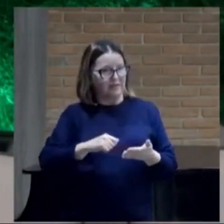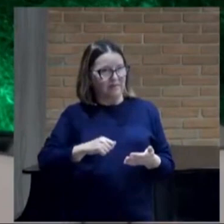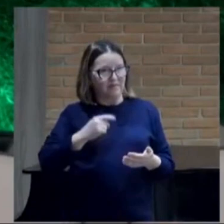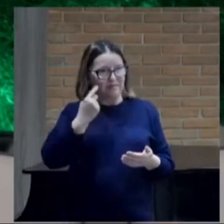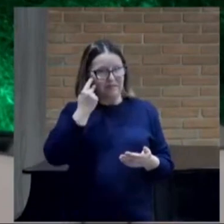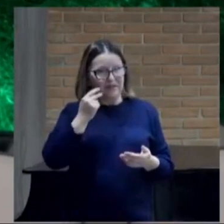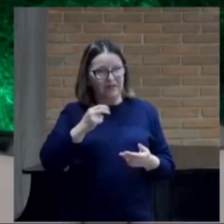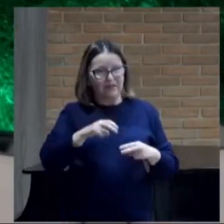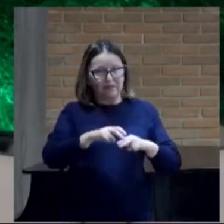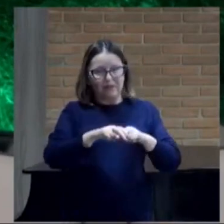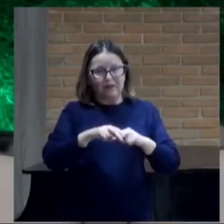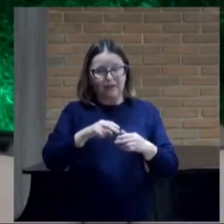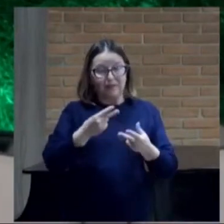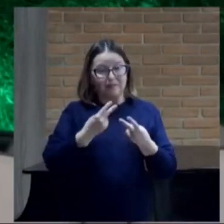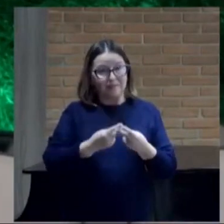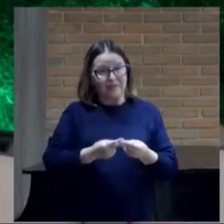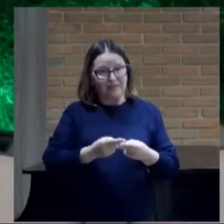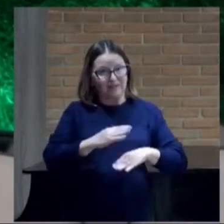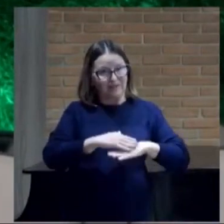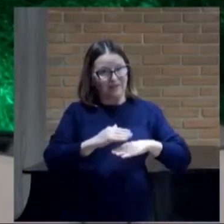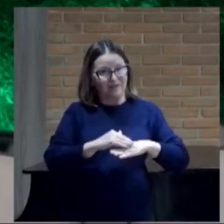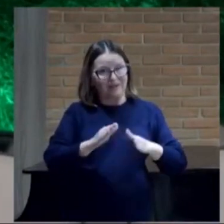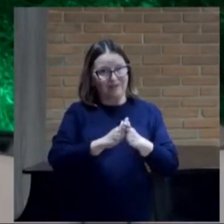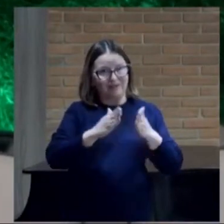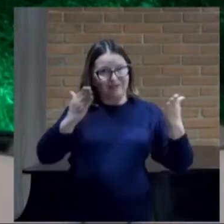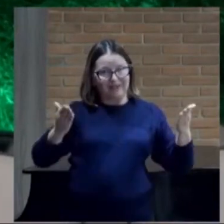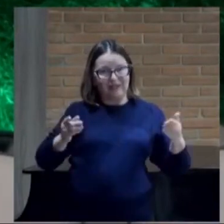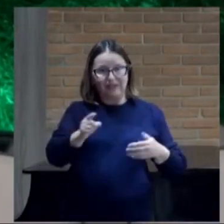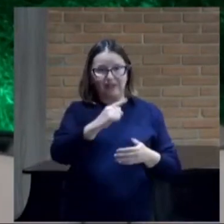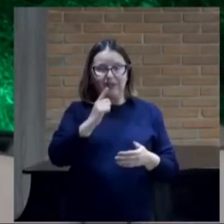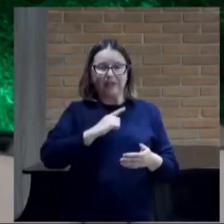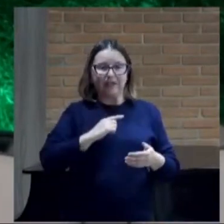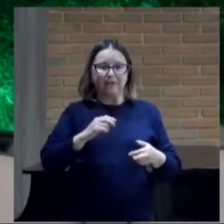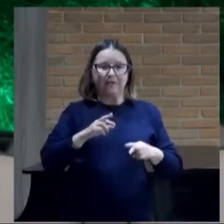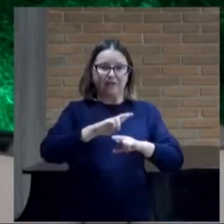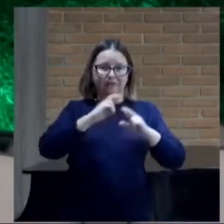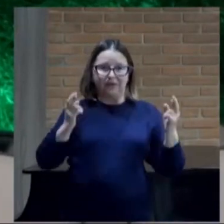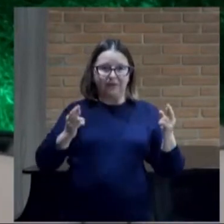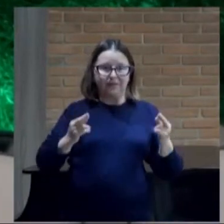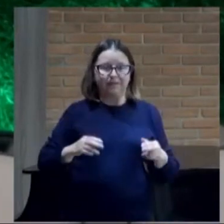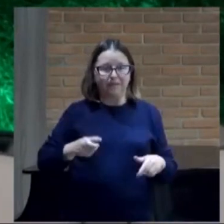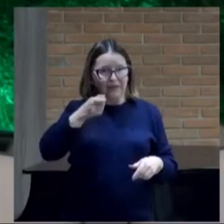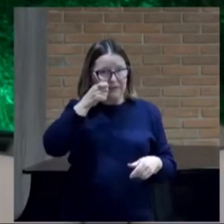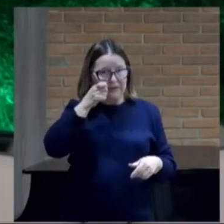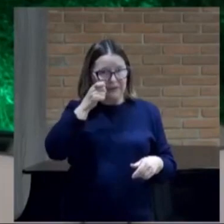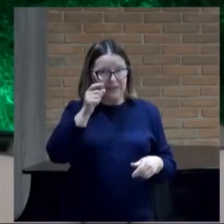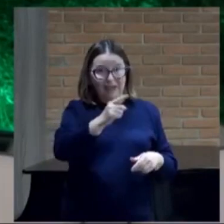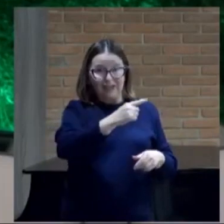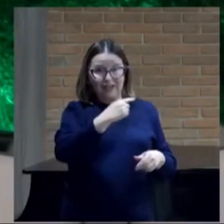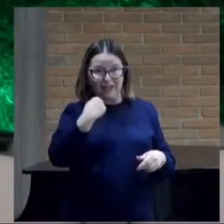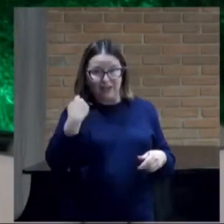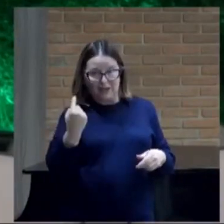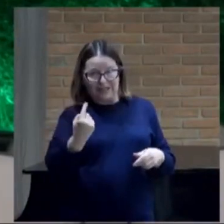paciência E consolação das escrituras Tenhamos esperança Preste atenção neste Nós